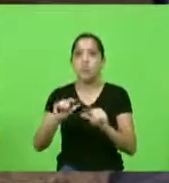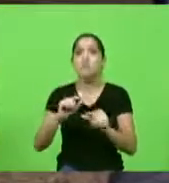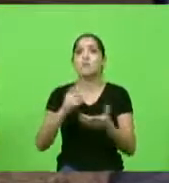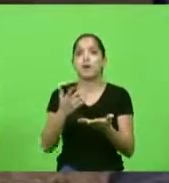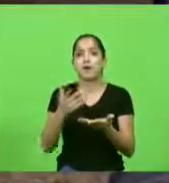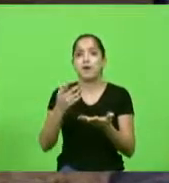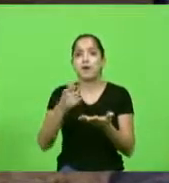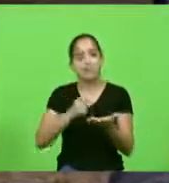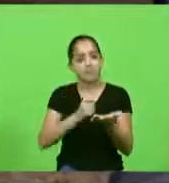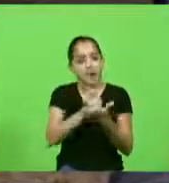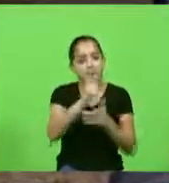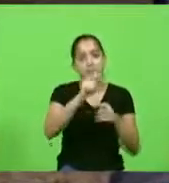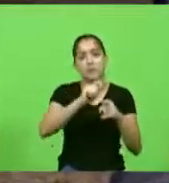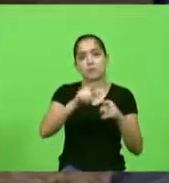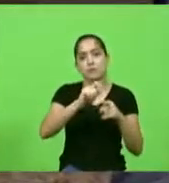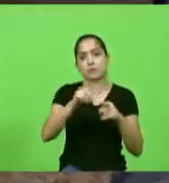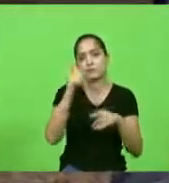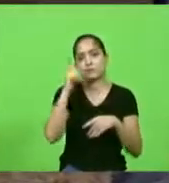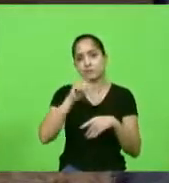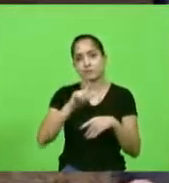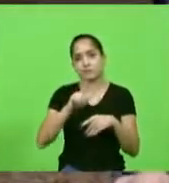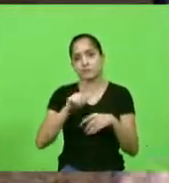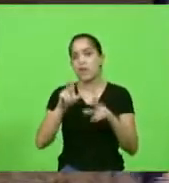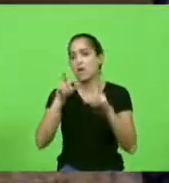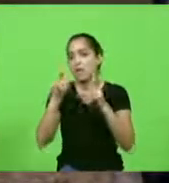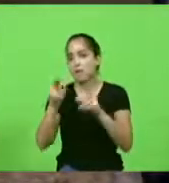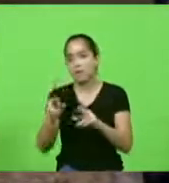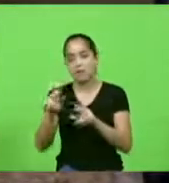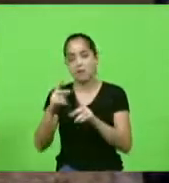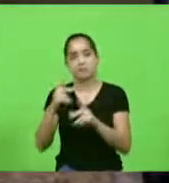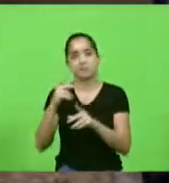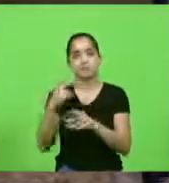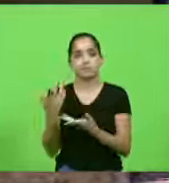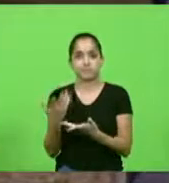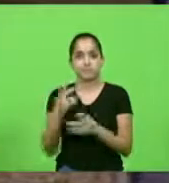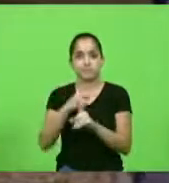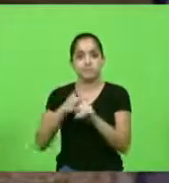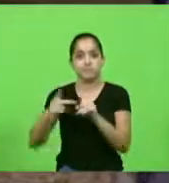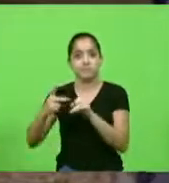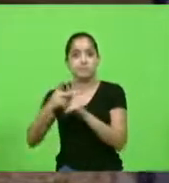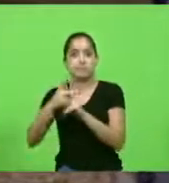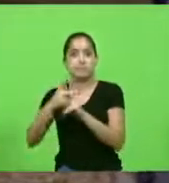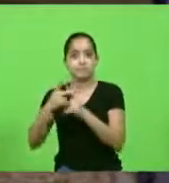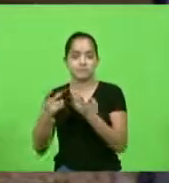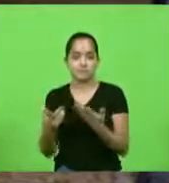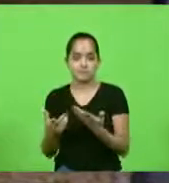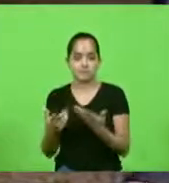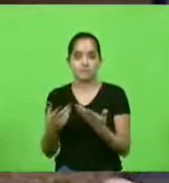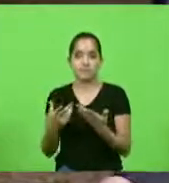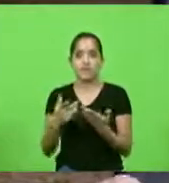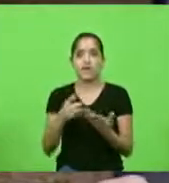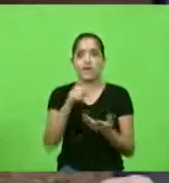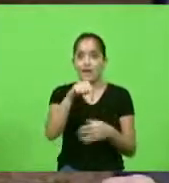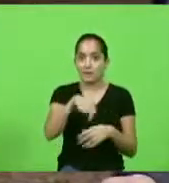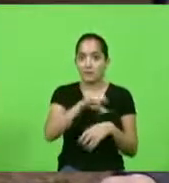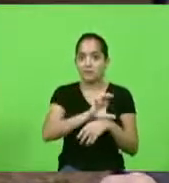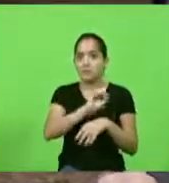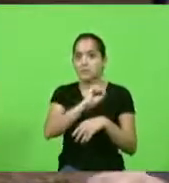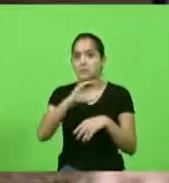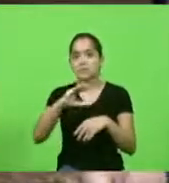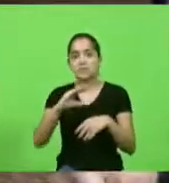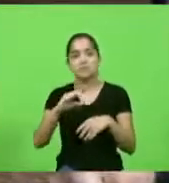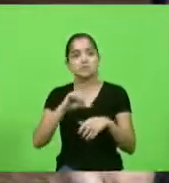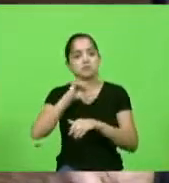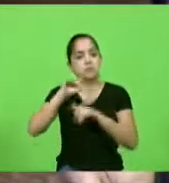é isso que está acontecendo com a nossa previdência estadual somos um dos poucos estados que não reformou a sua previdência